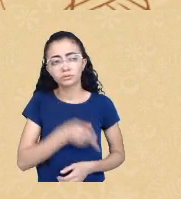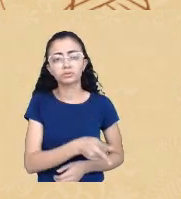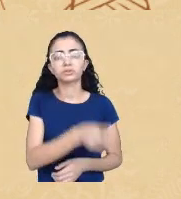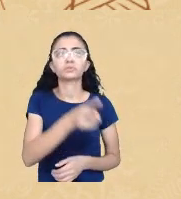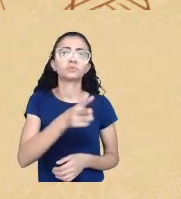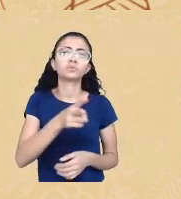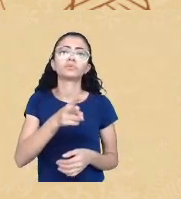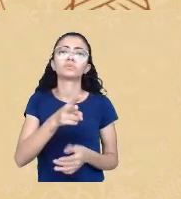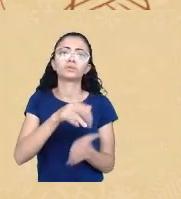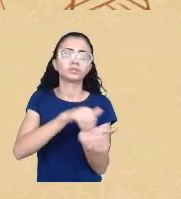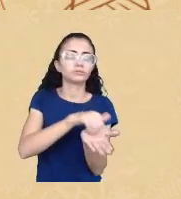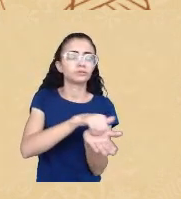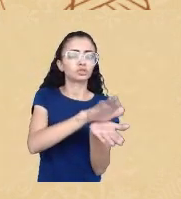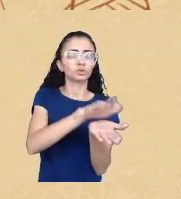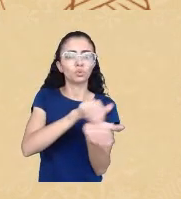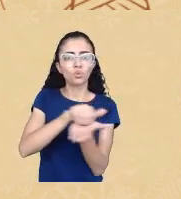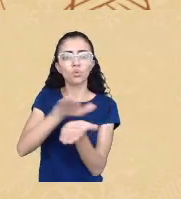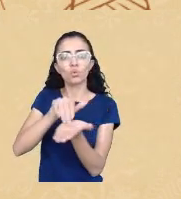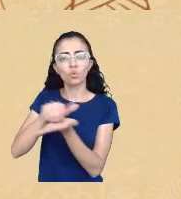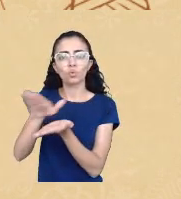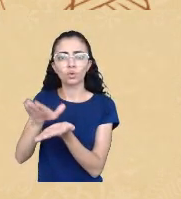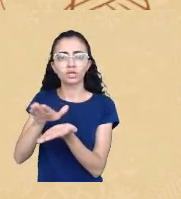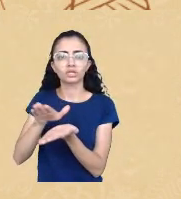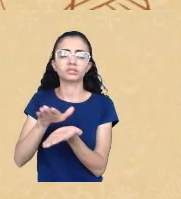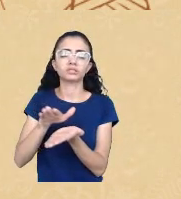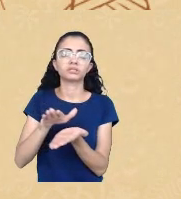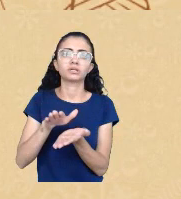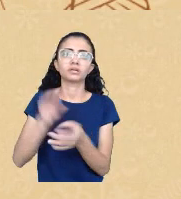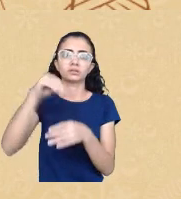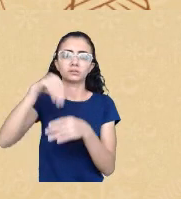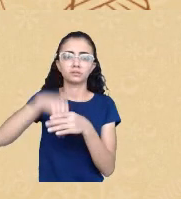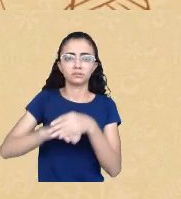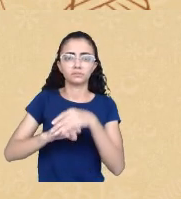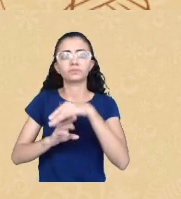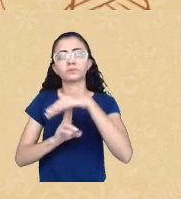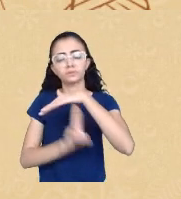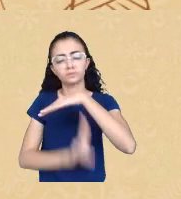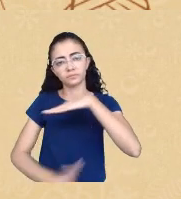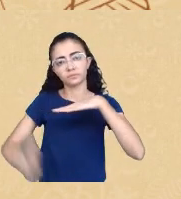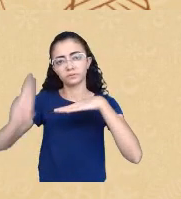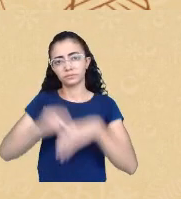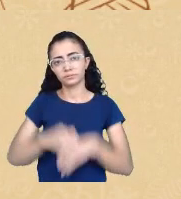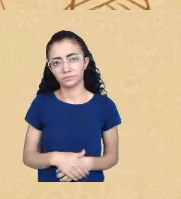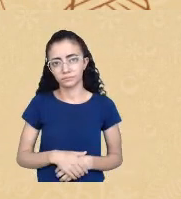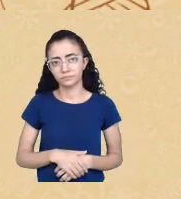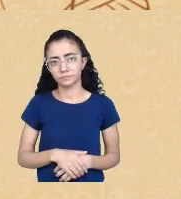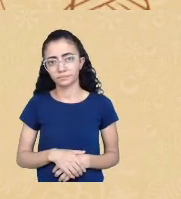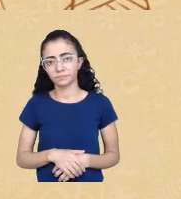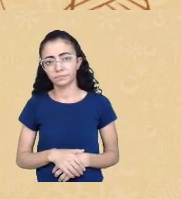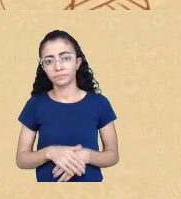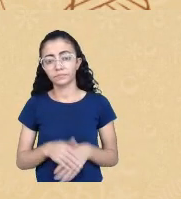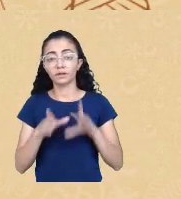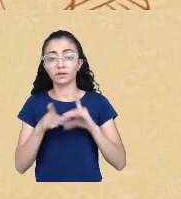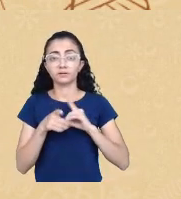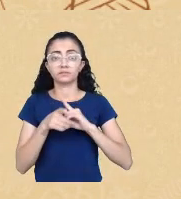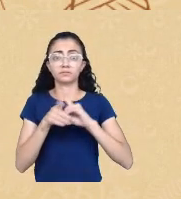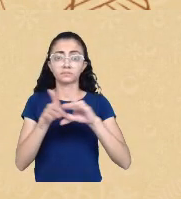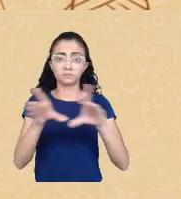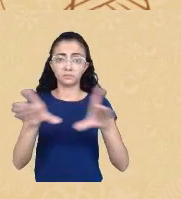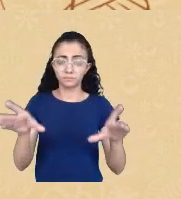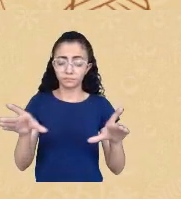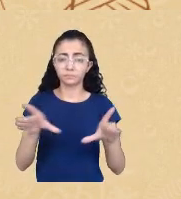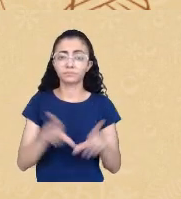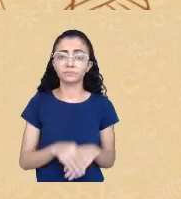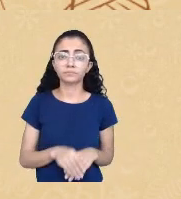do chamado ensino superior a democracia quando o conteúdo